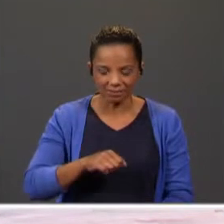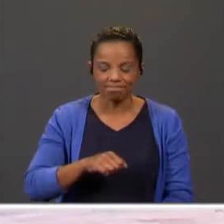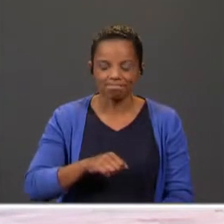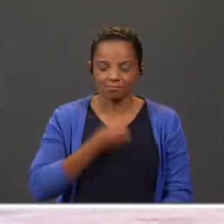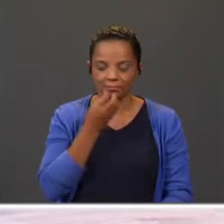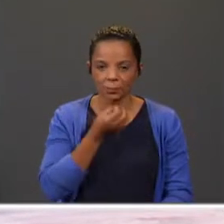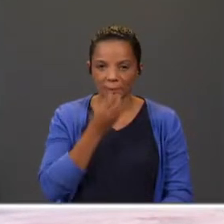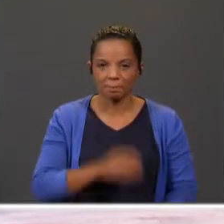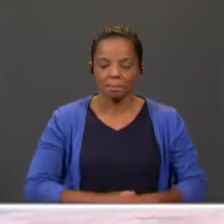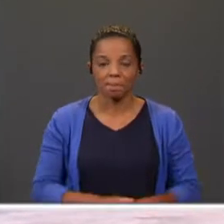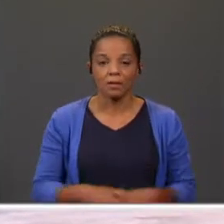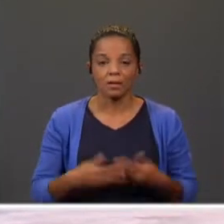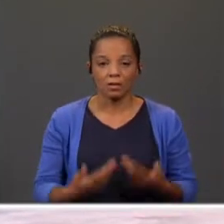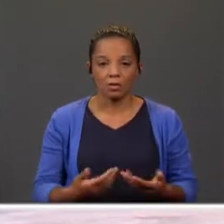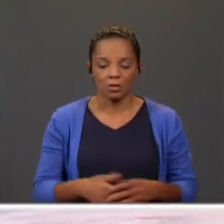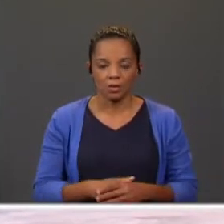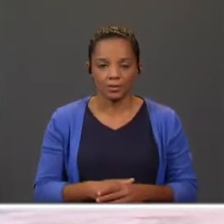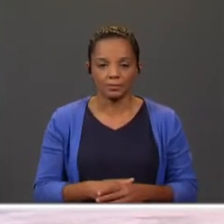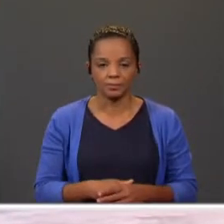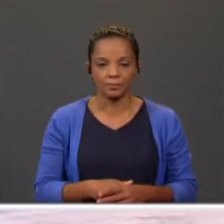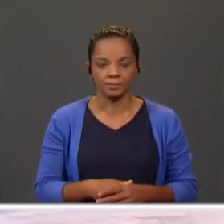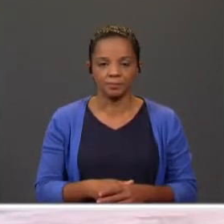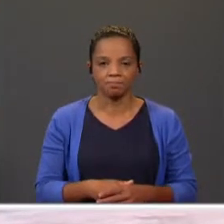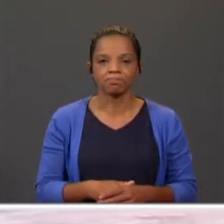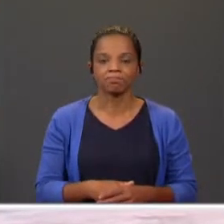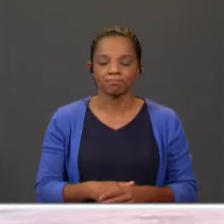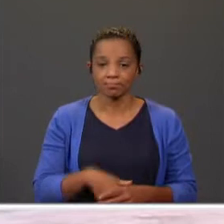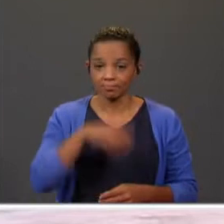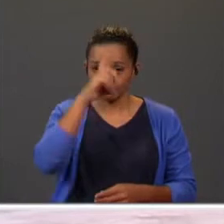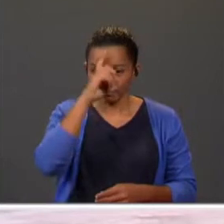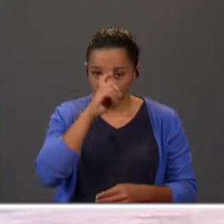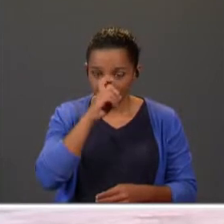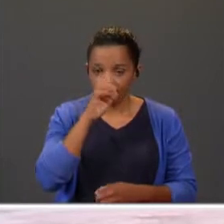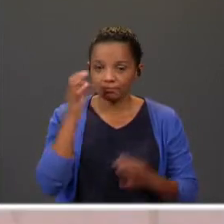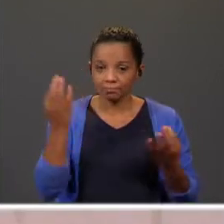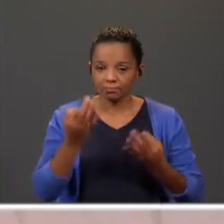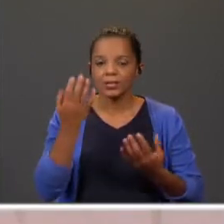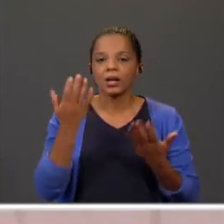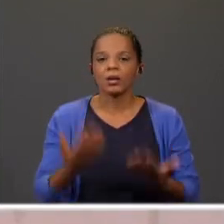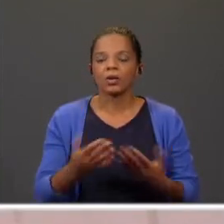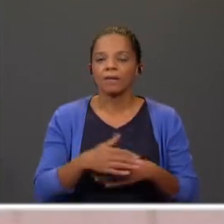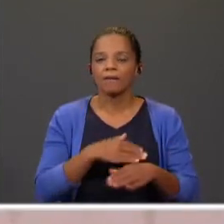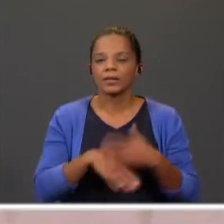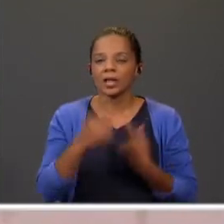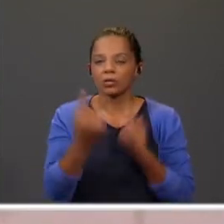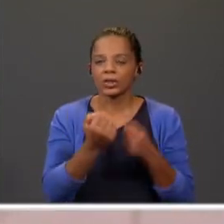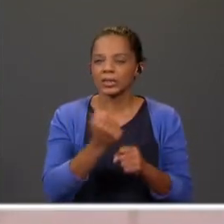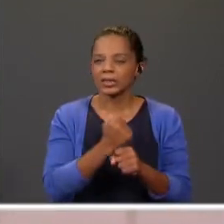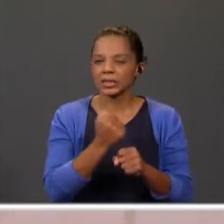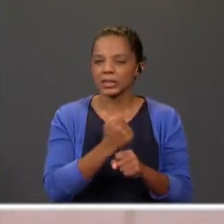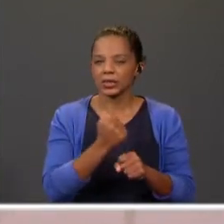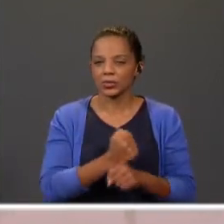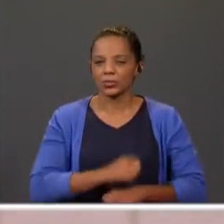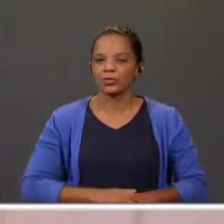Agora, para além de recordar, vamos realizar aqui alguns exercícios onde vamos